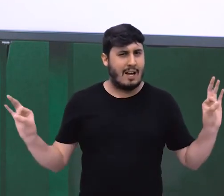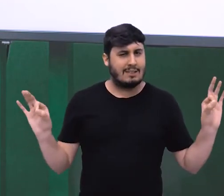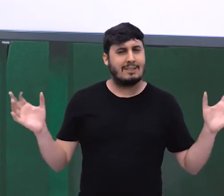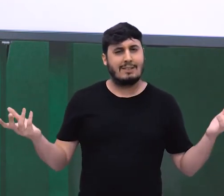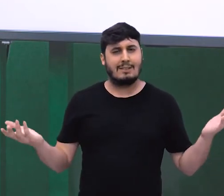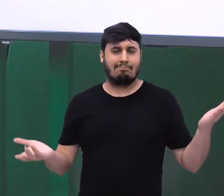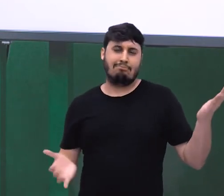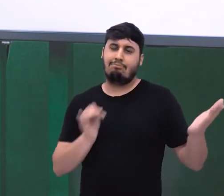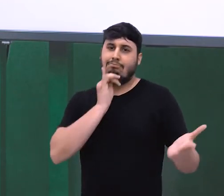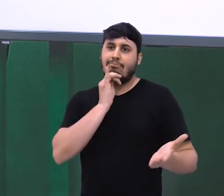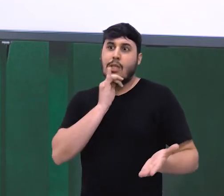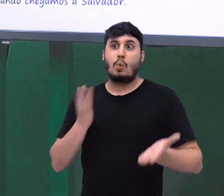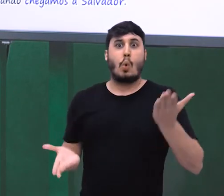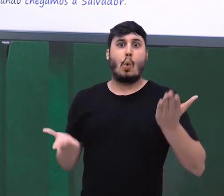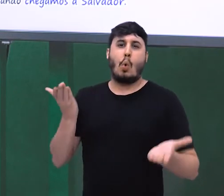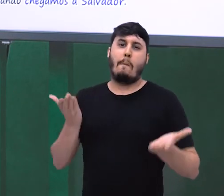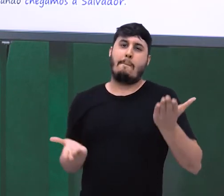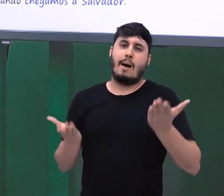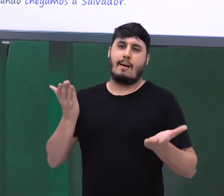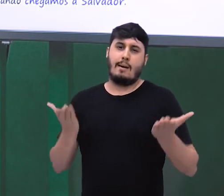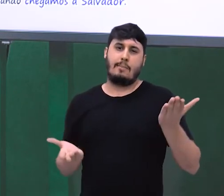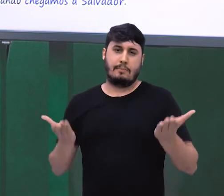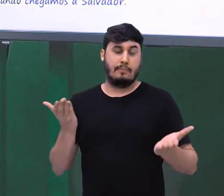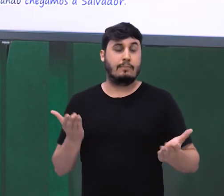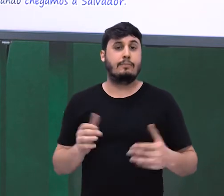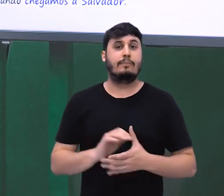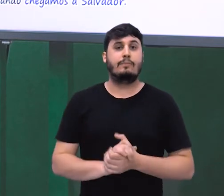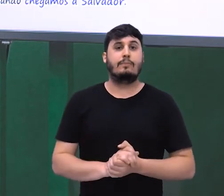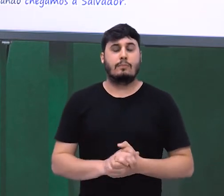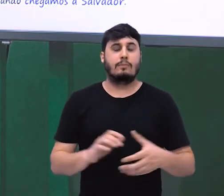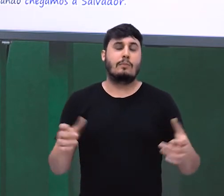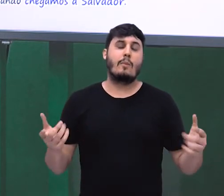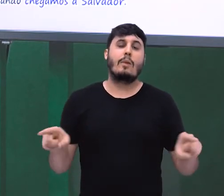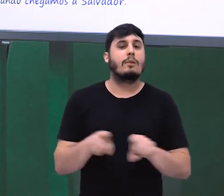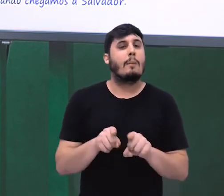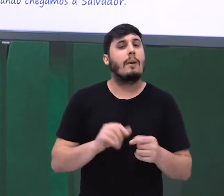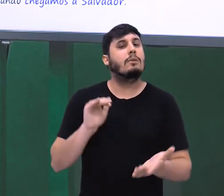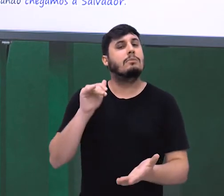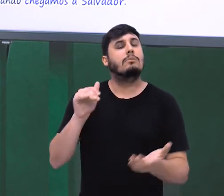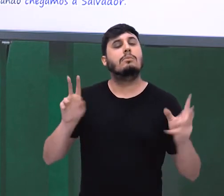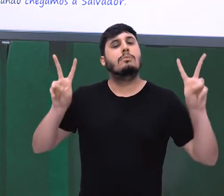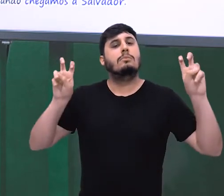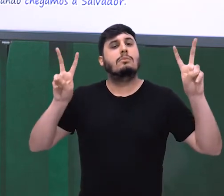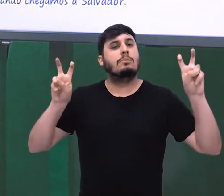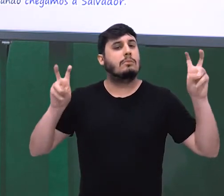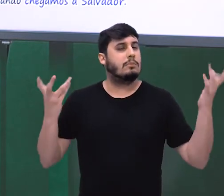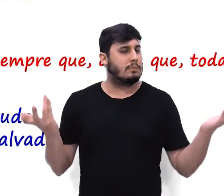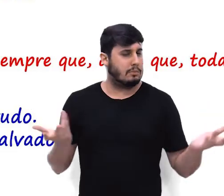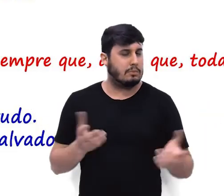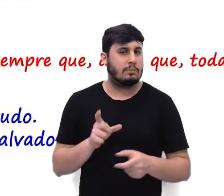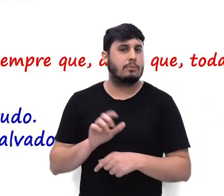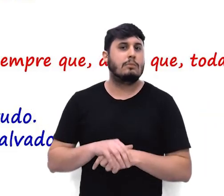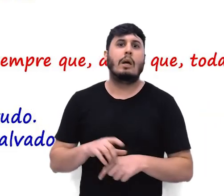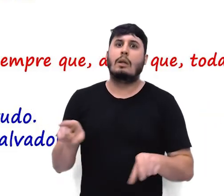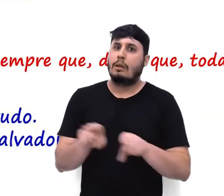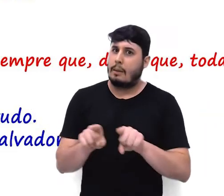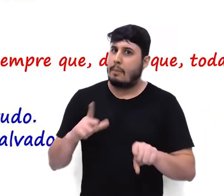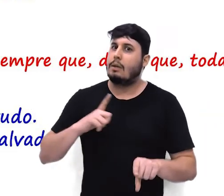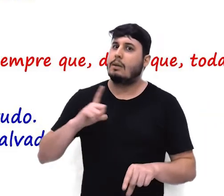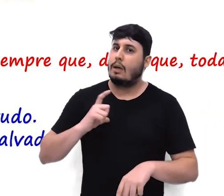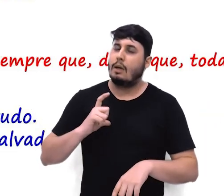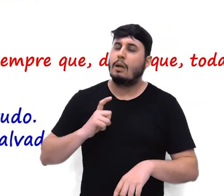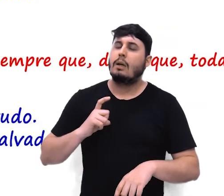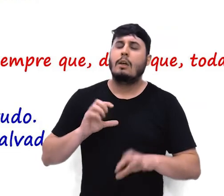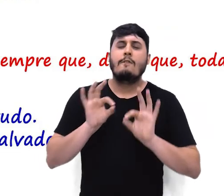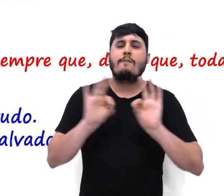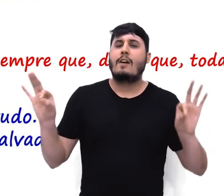proporção nessa oposição. Para a gente terminar com os valores semânticos, com as classificações, eu tenho as temporais. Essa